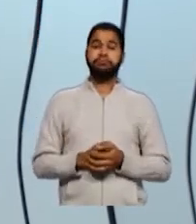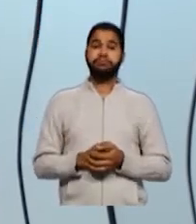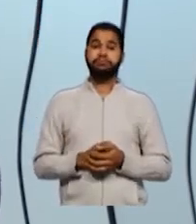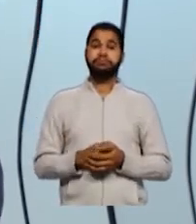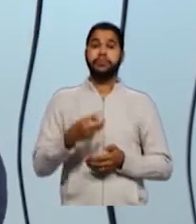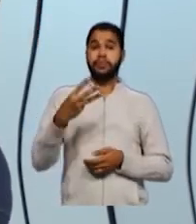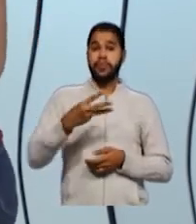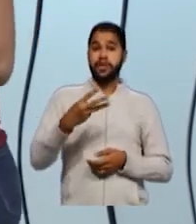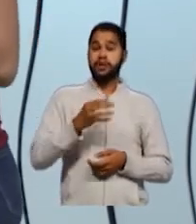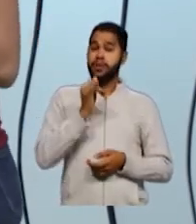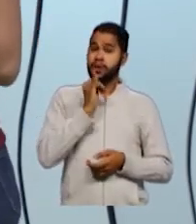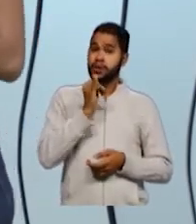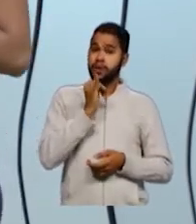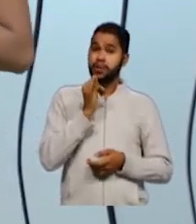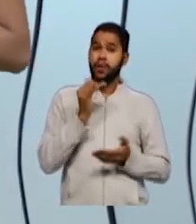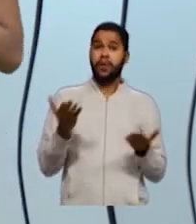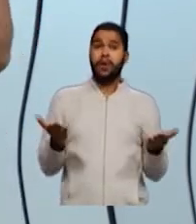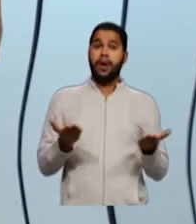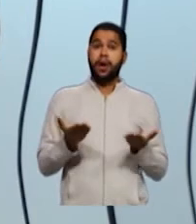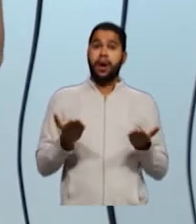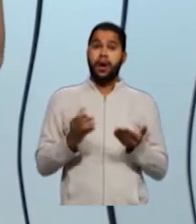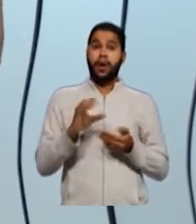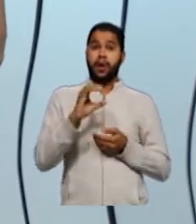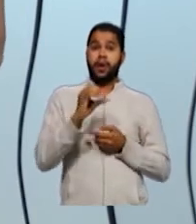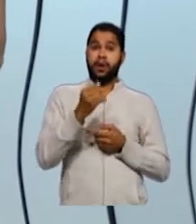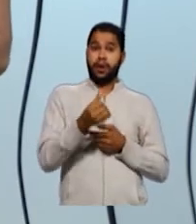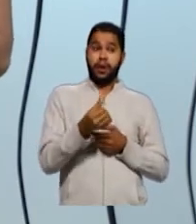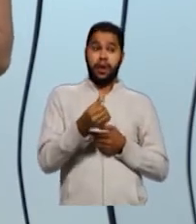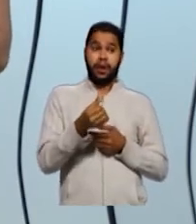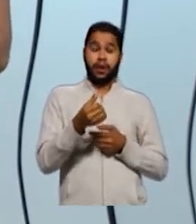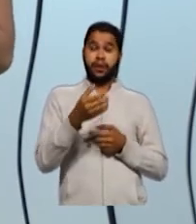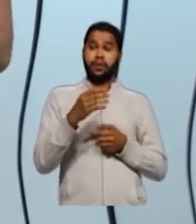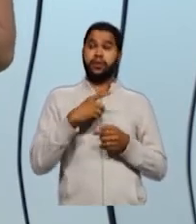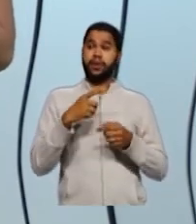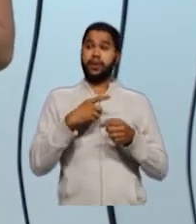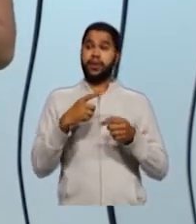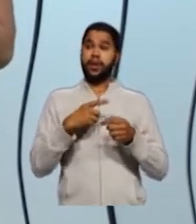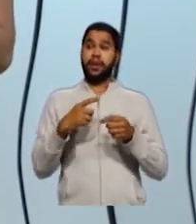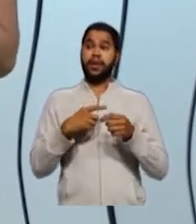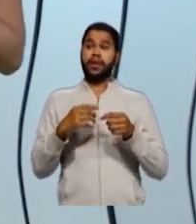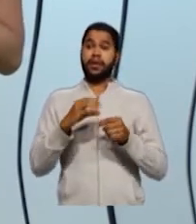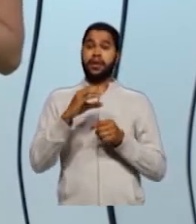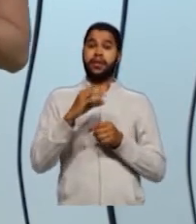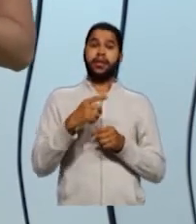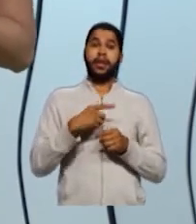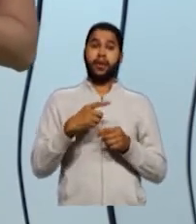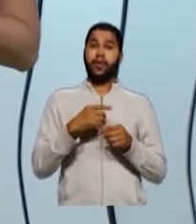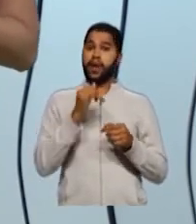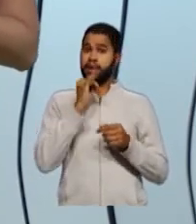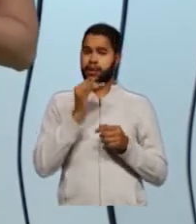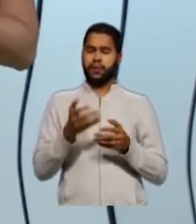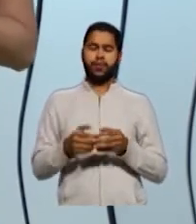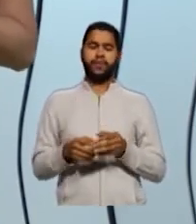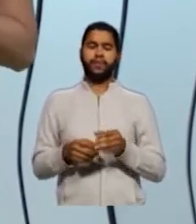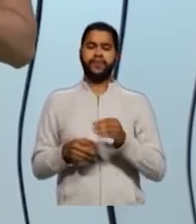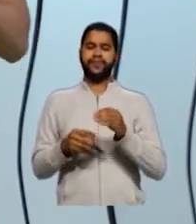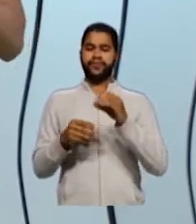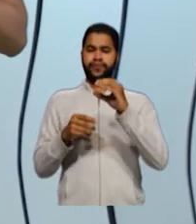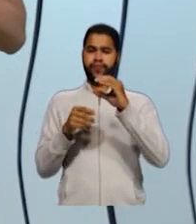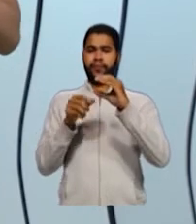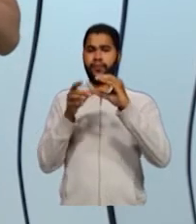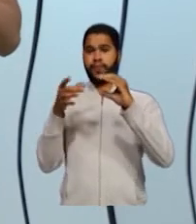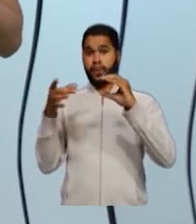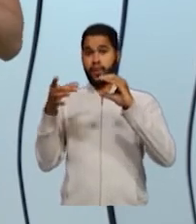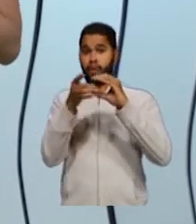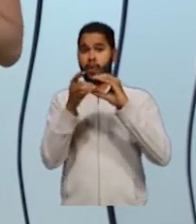Terceiro exemplo. Eu tenho agora um carbono fazendo dupla ligação com o oxigênio. Então, se eu tenho esse oxigênio, um